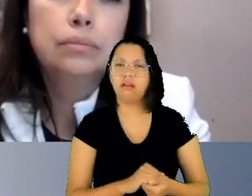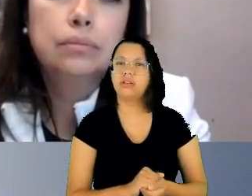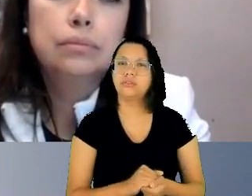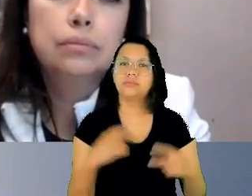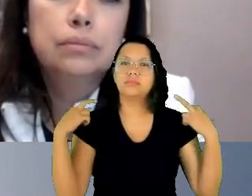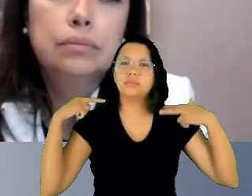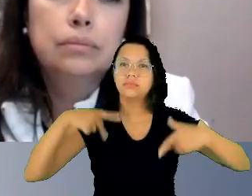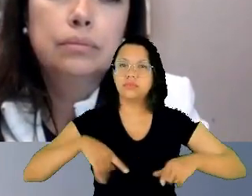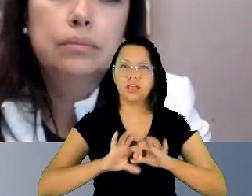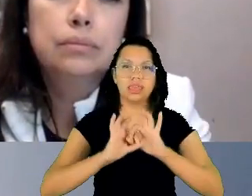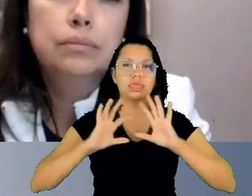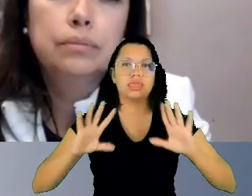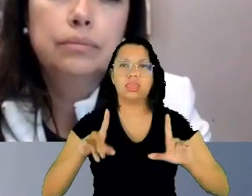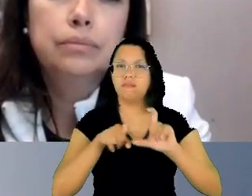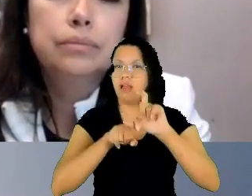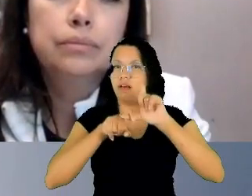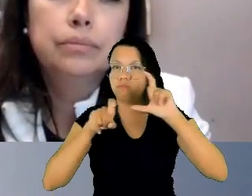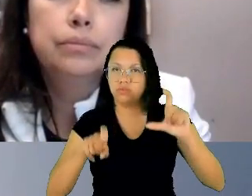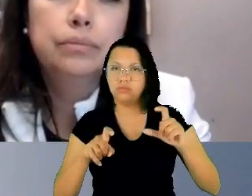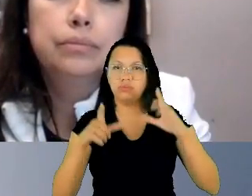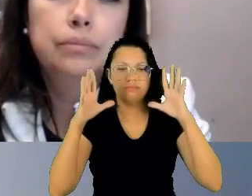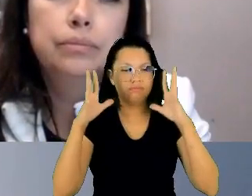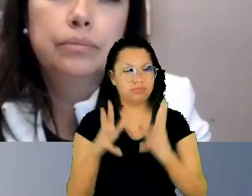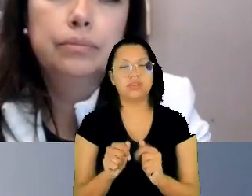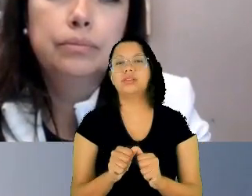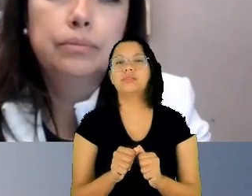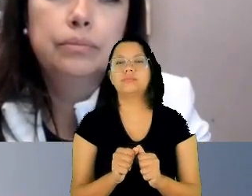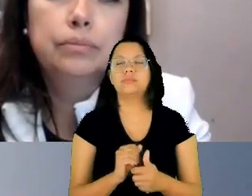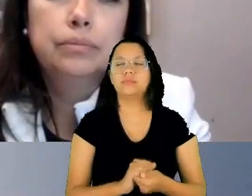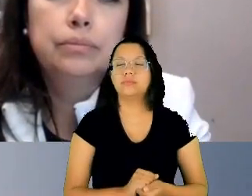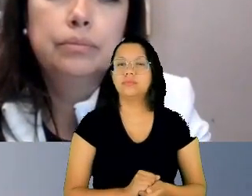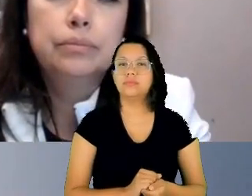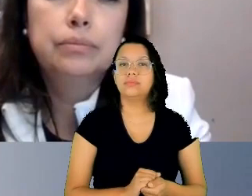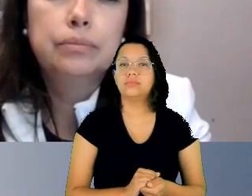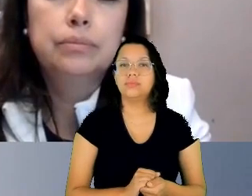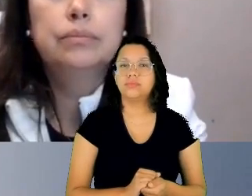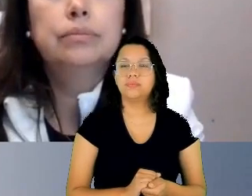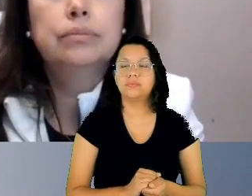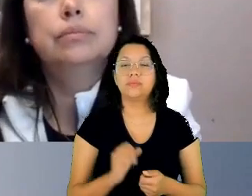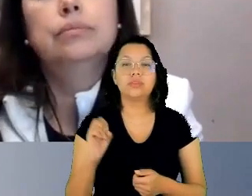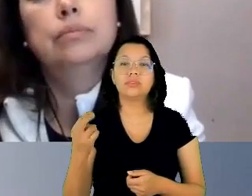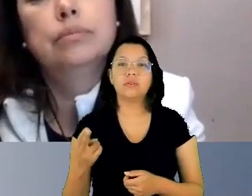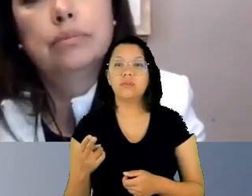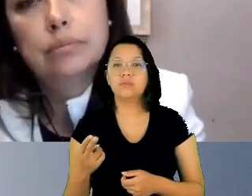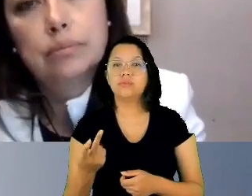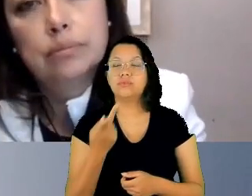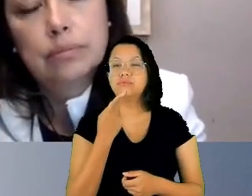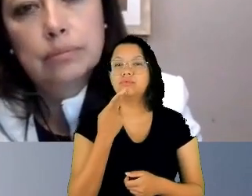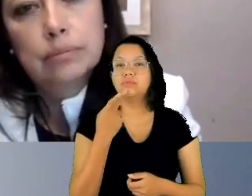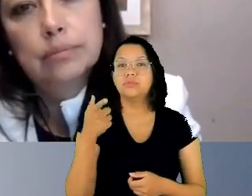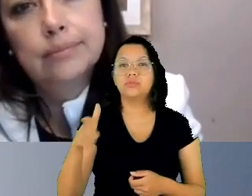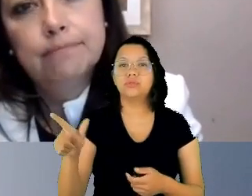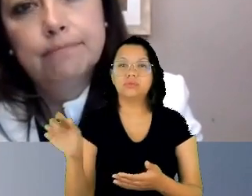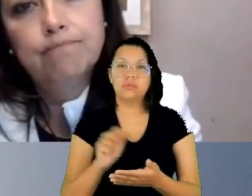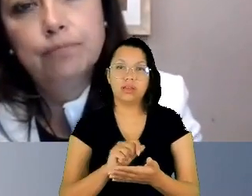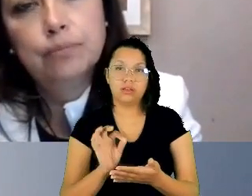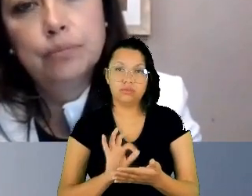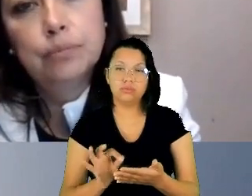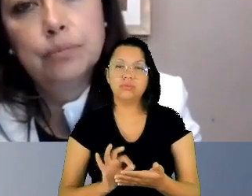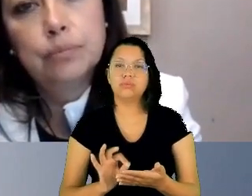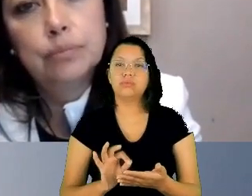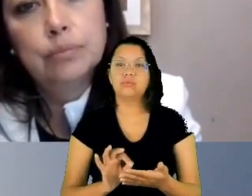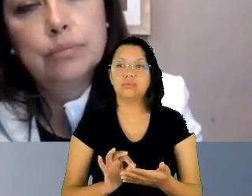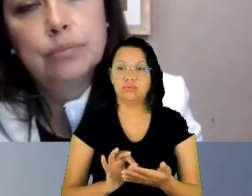como lembra o Ronald Dworkin. Ou como lembra Nancy Fraser, os direitos humanos como idioma da alteridade. Então,